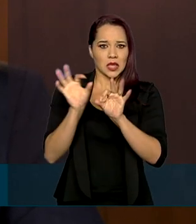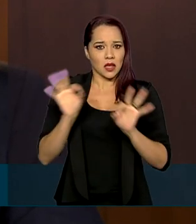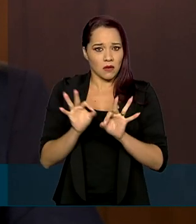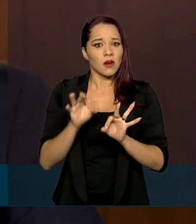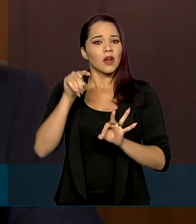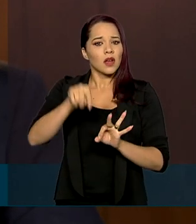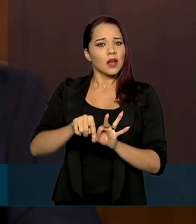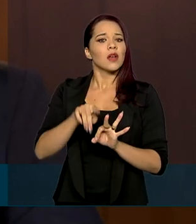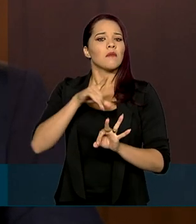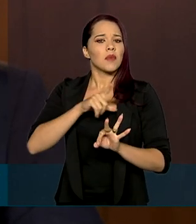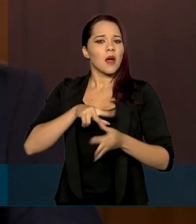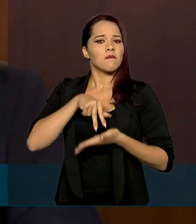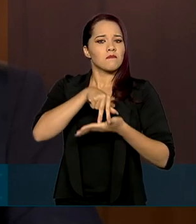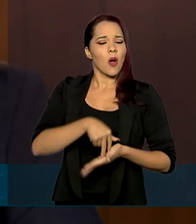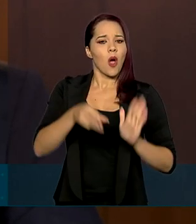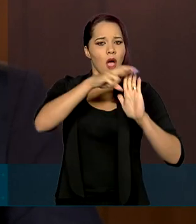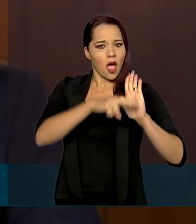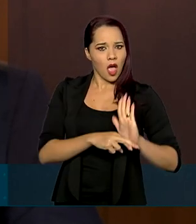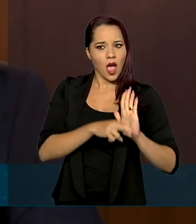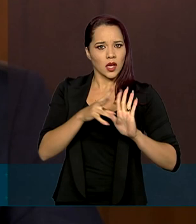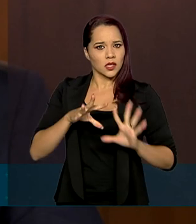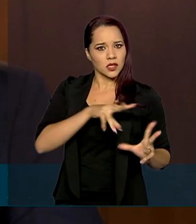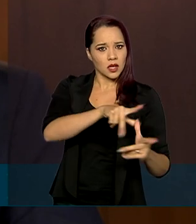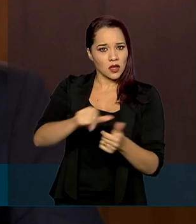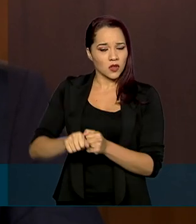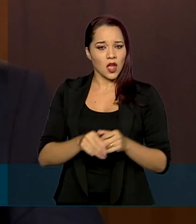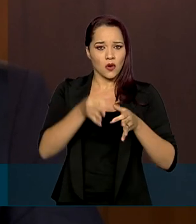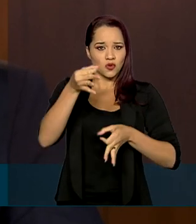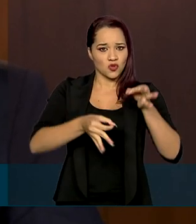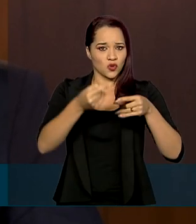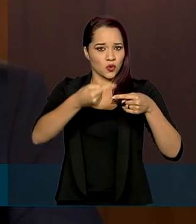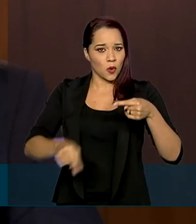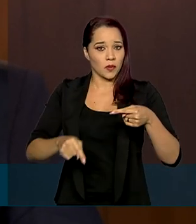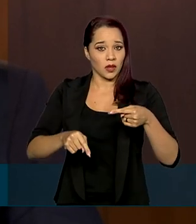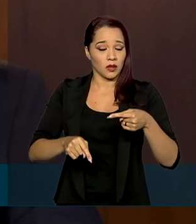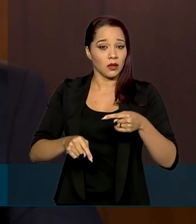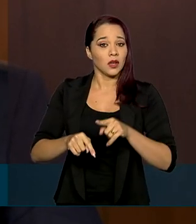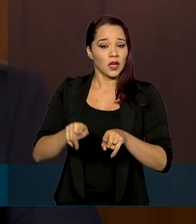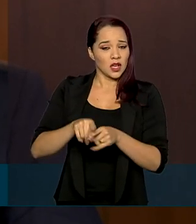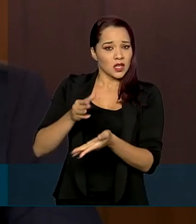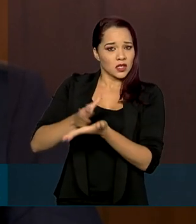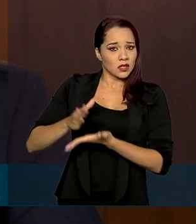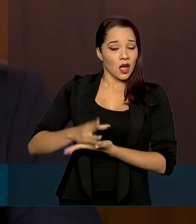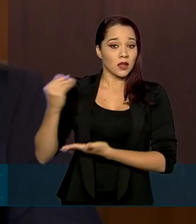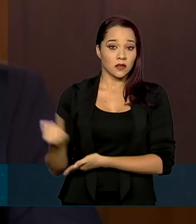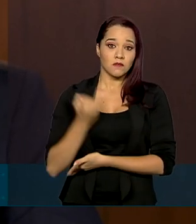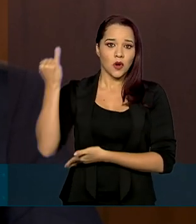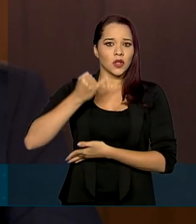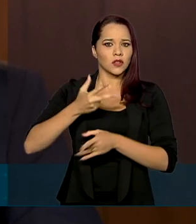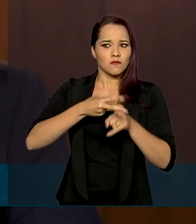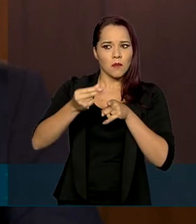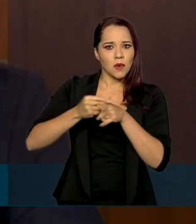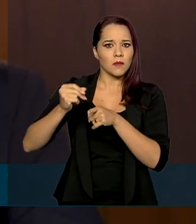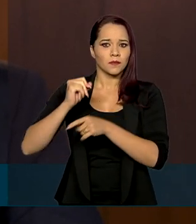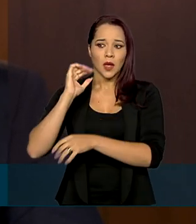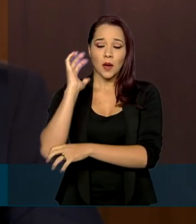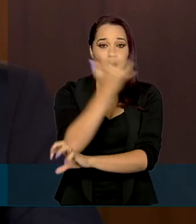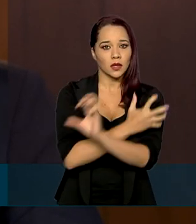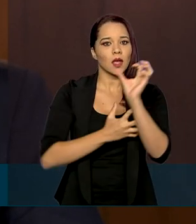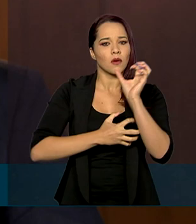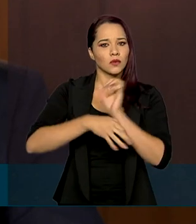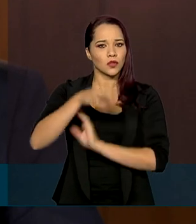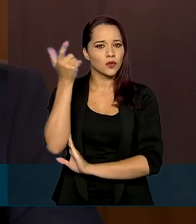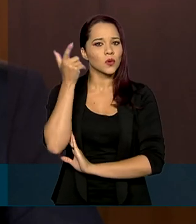pretexto para a imposição de regras internacionais injustas que desconsiderem as importantes conquistas ambientais que